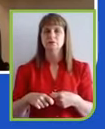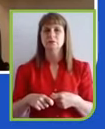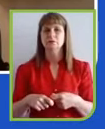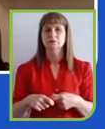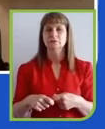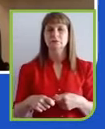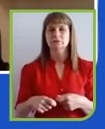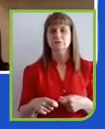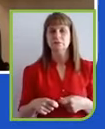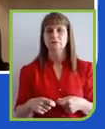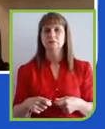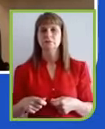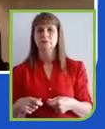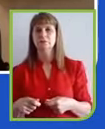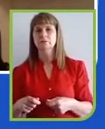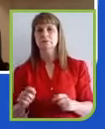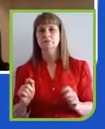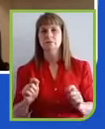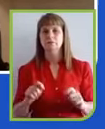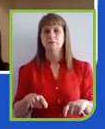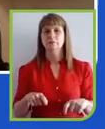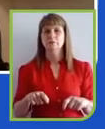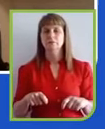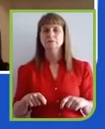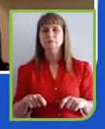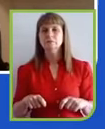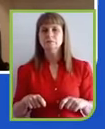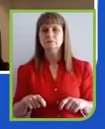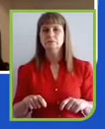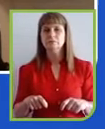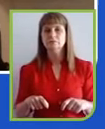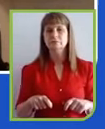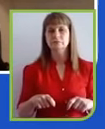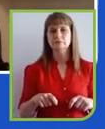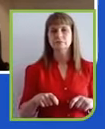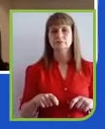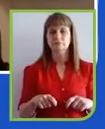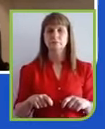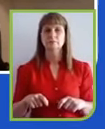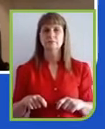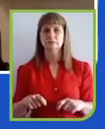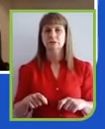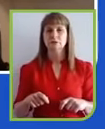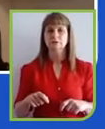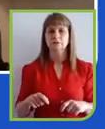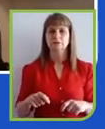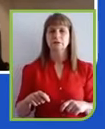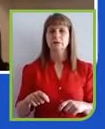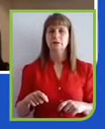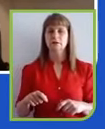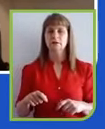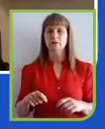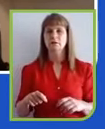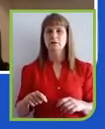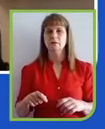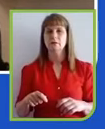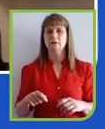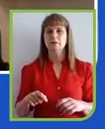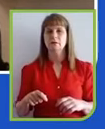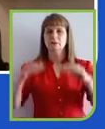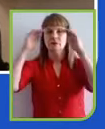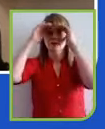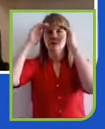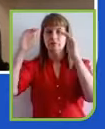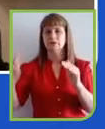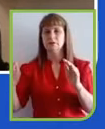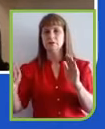e ele pode checar se esse dispositivo está seguindo normas ambientais internacionais, quer dizer, existe, nós